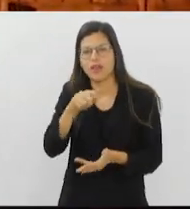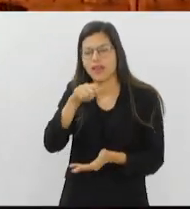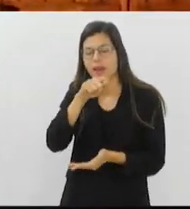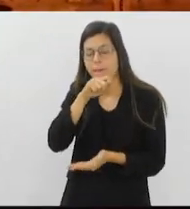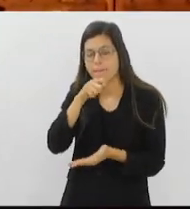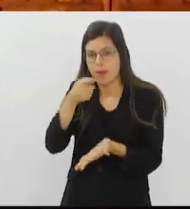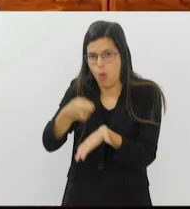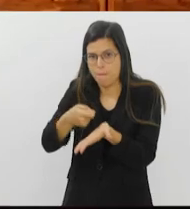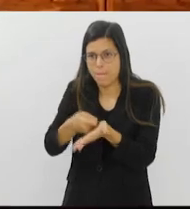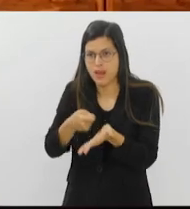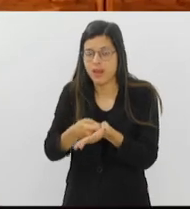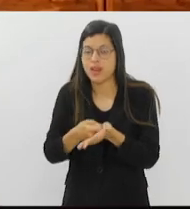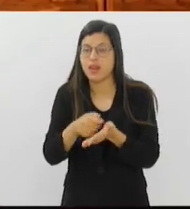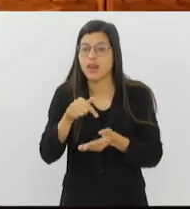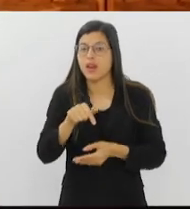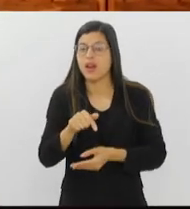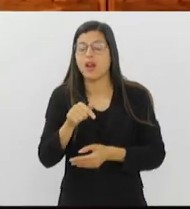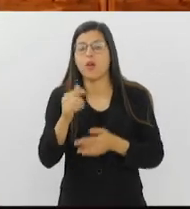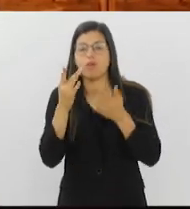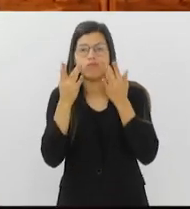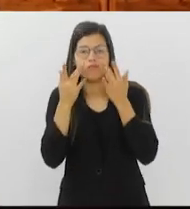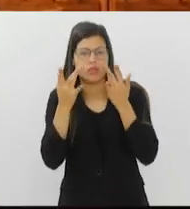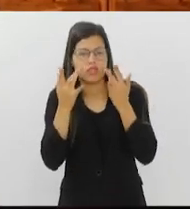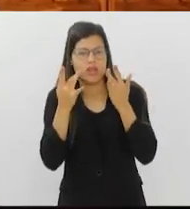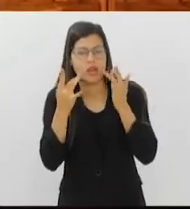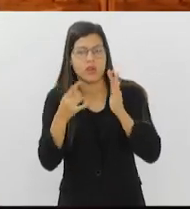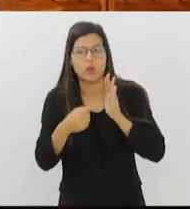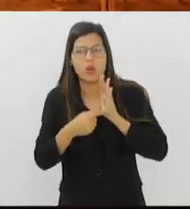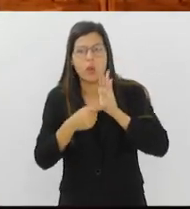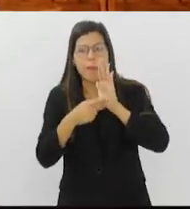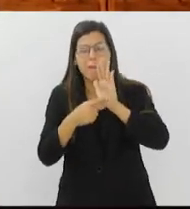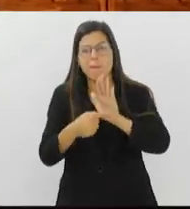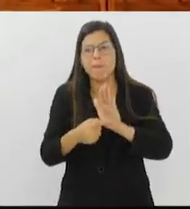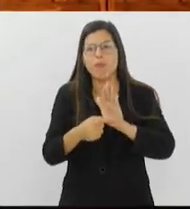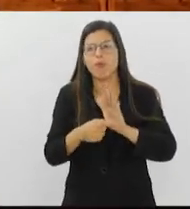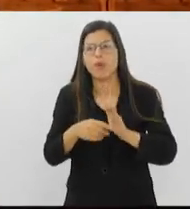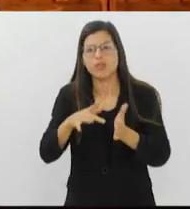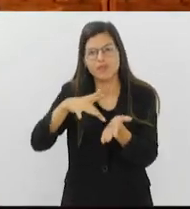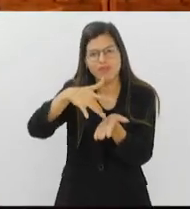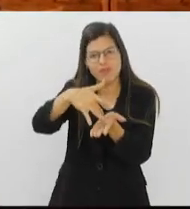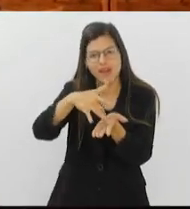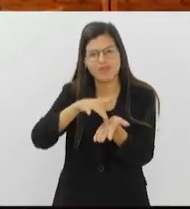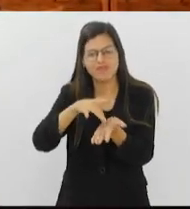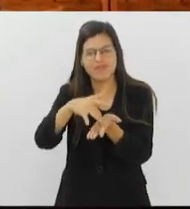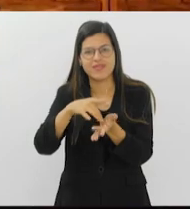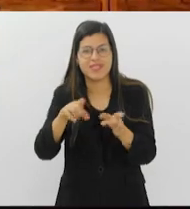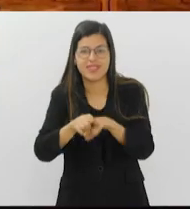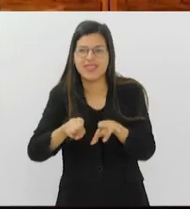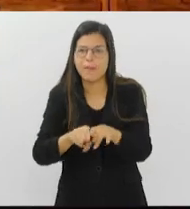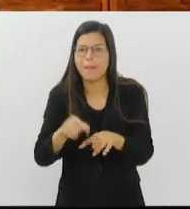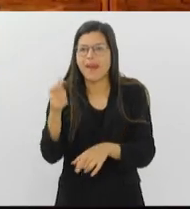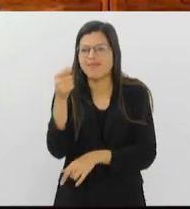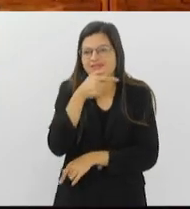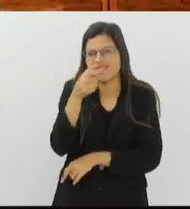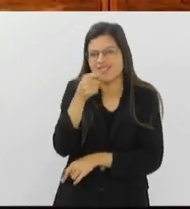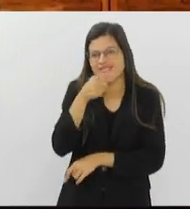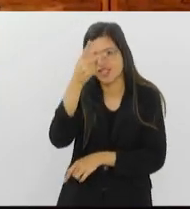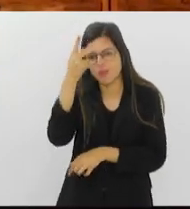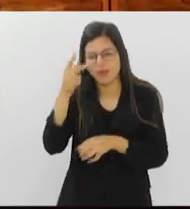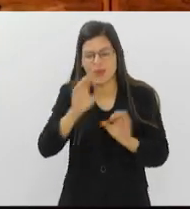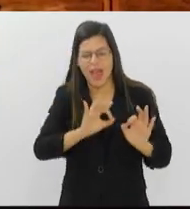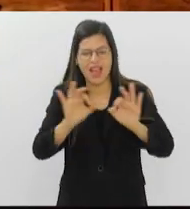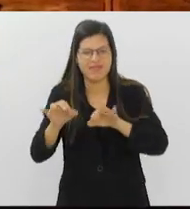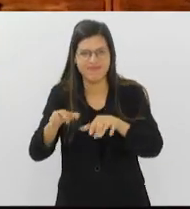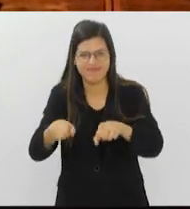uruguaio Ricardo Alfonso, o espetáculo enfatiza a teatralidade dos bailarinos e arranca gargalhadas da plateia. A